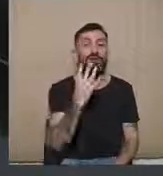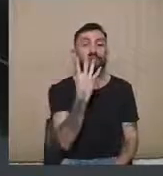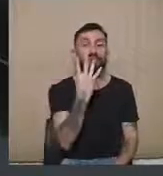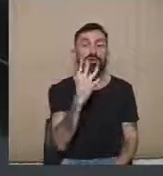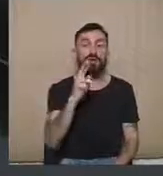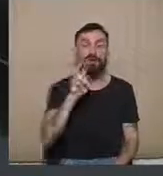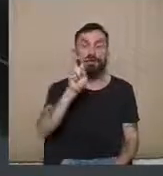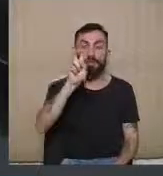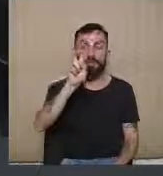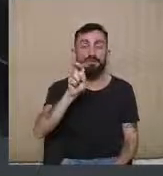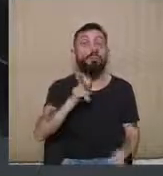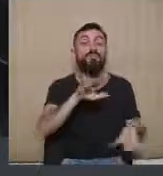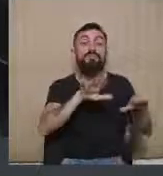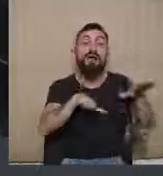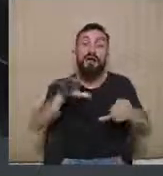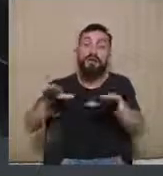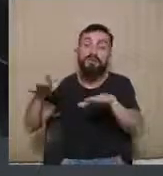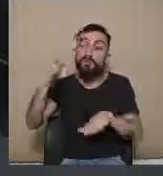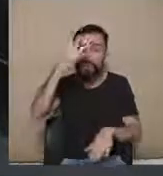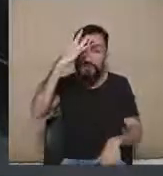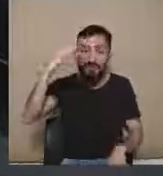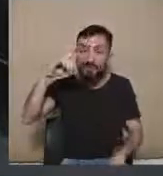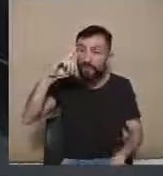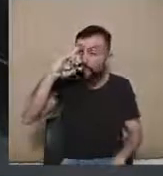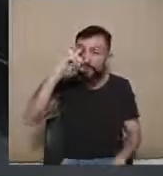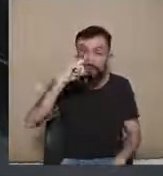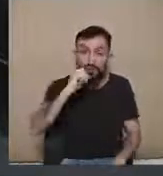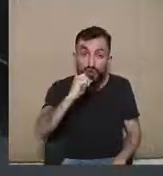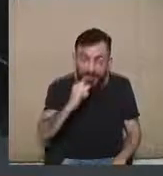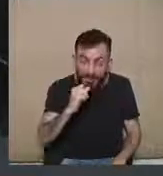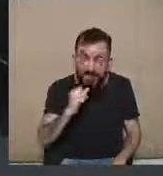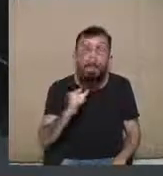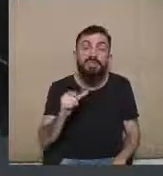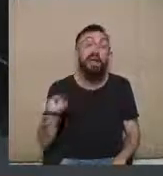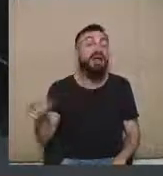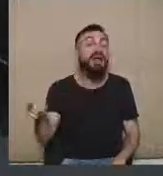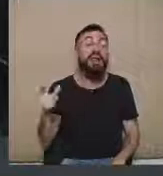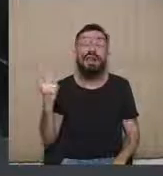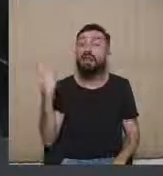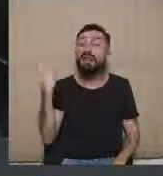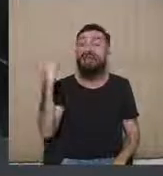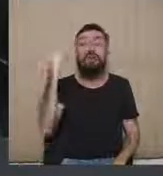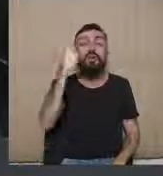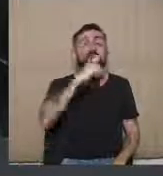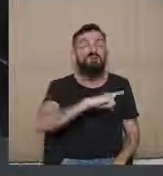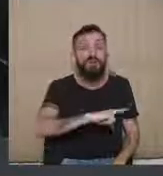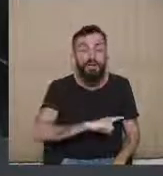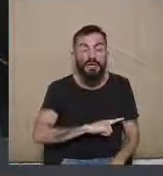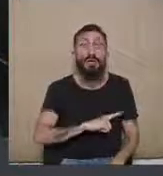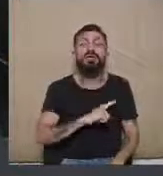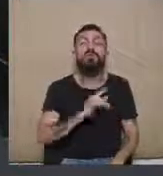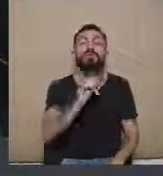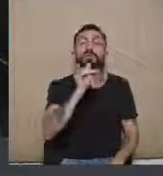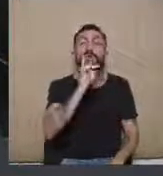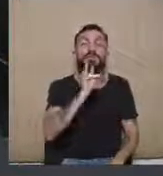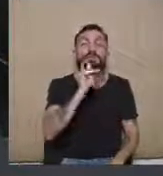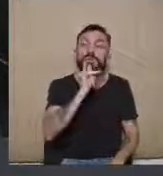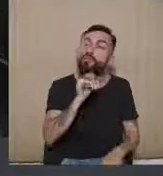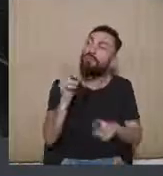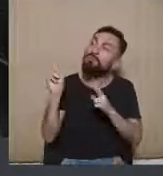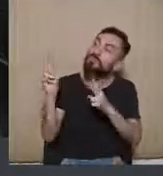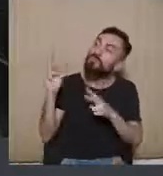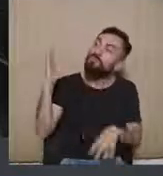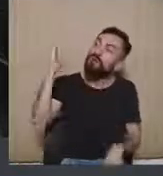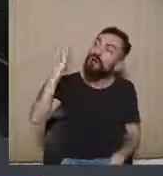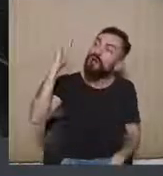aquelas pessoas desconhecidas tenham muita dificuldade de quebrar, digamos assim, essa capa daqueles candidatos que já são